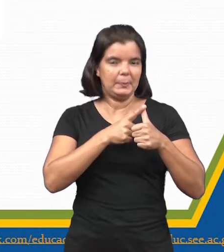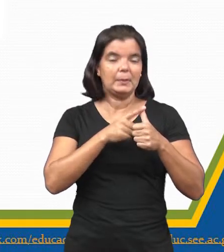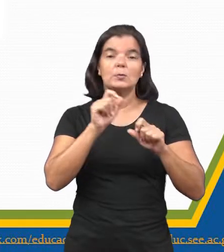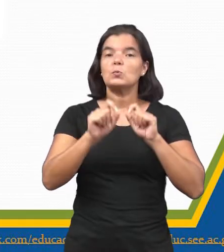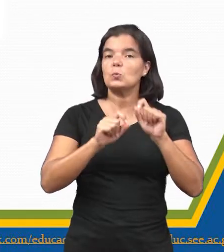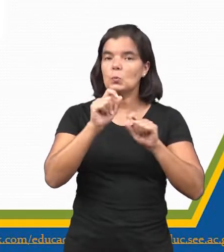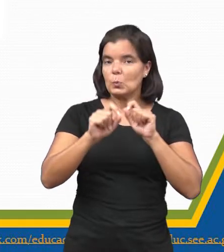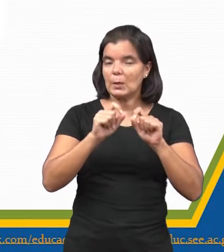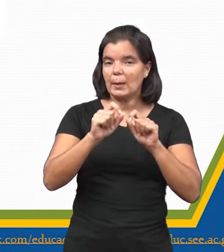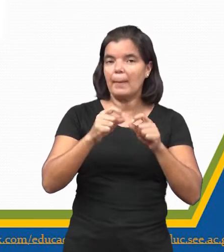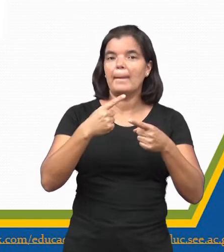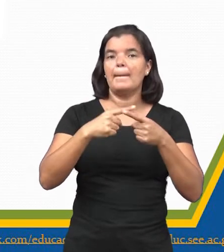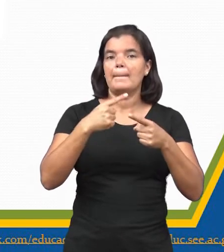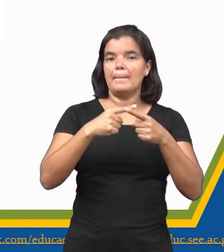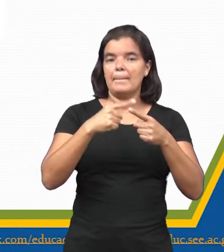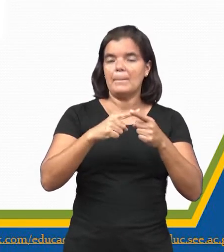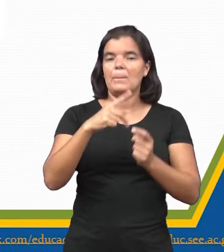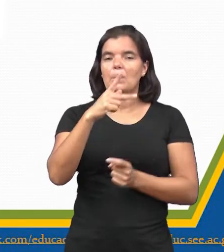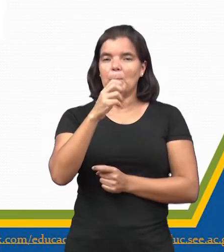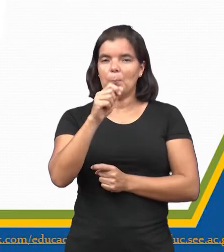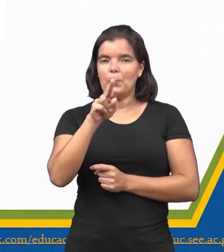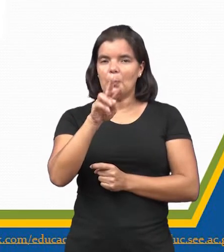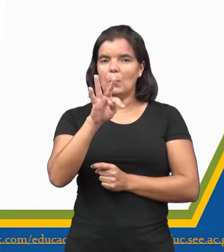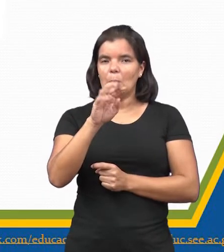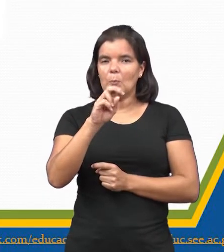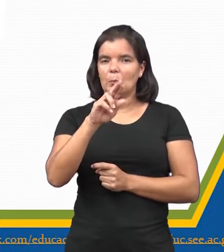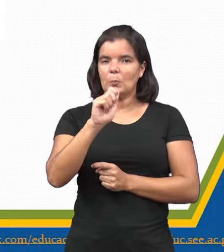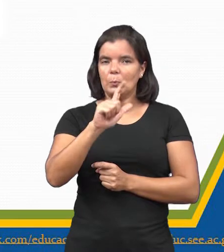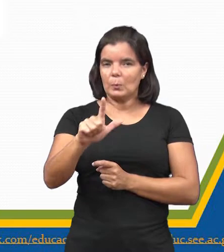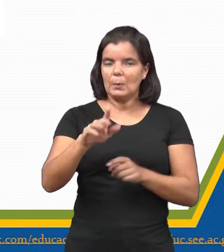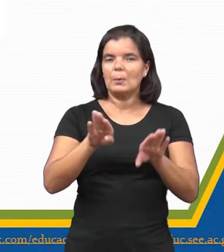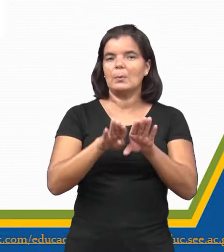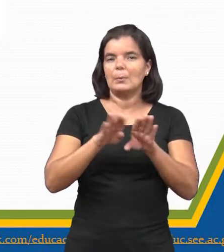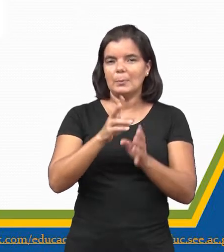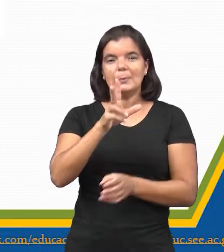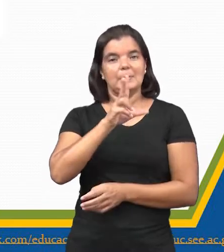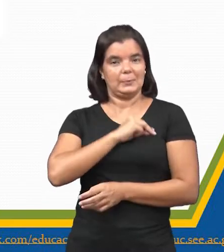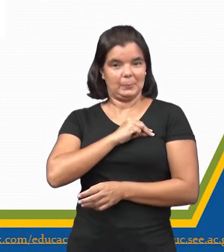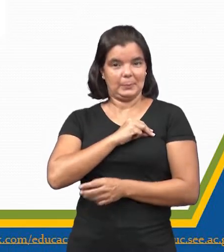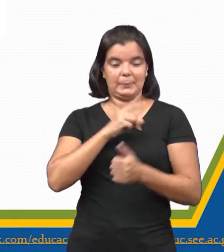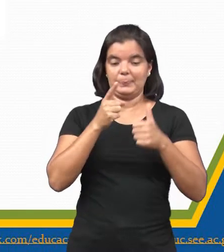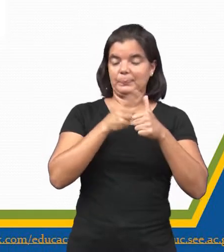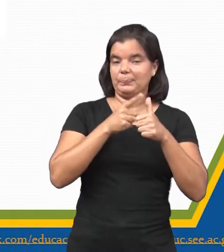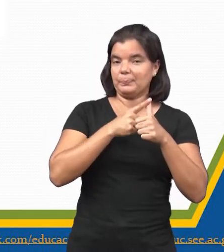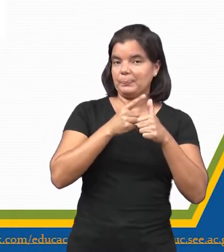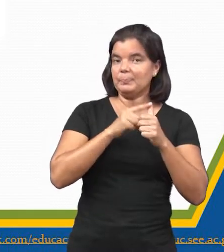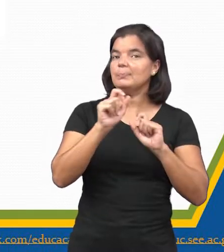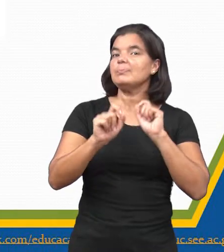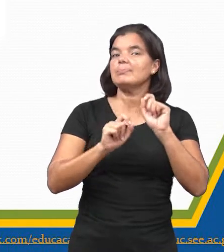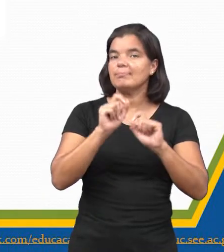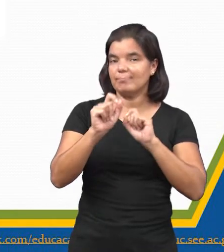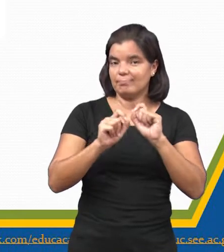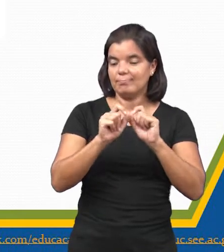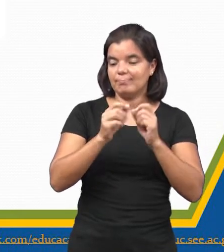segundo estava a Espanha nesse modelo de empreendimento, de colonização. A Espanha, ela colonizou a